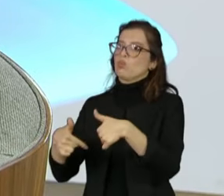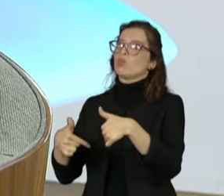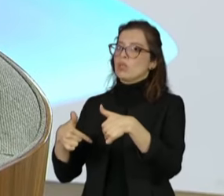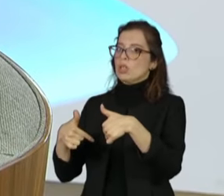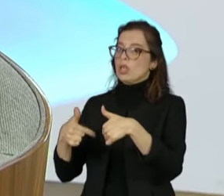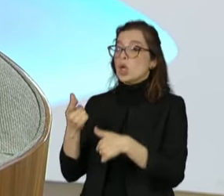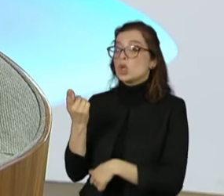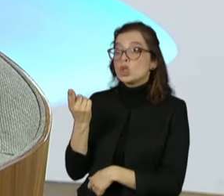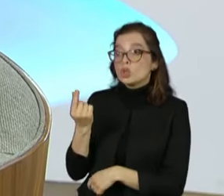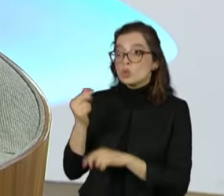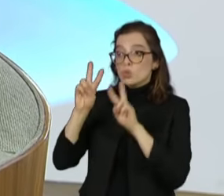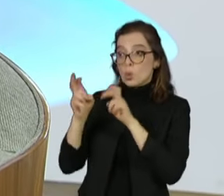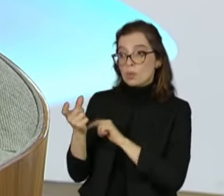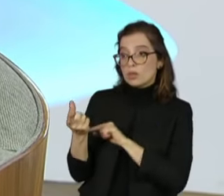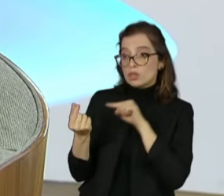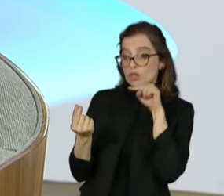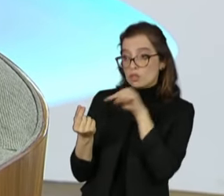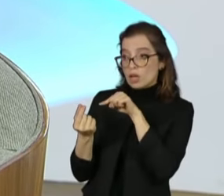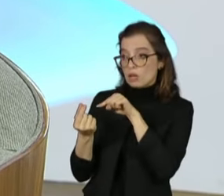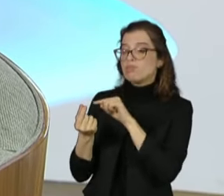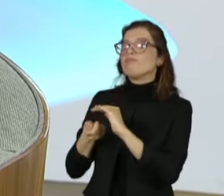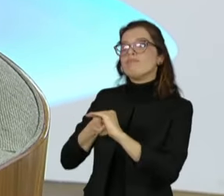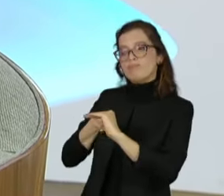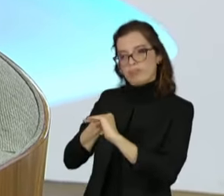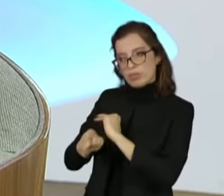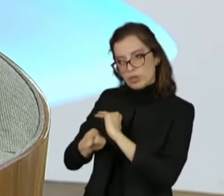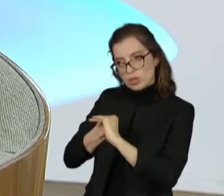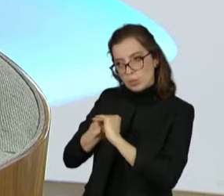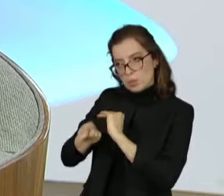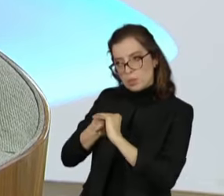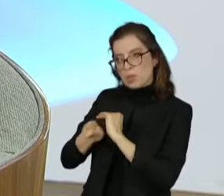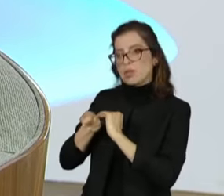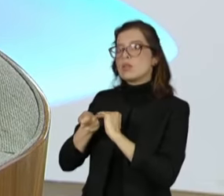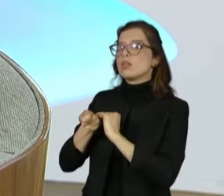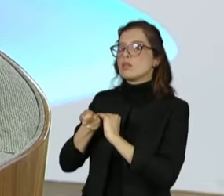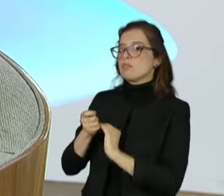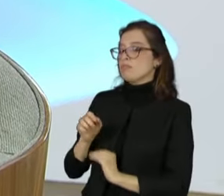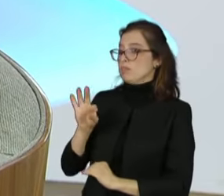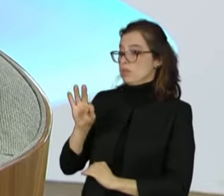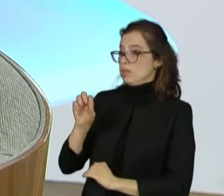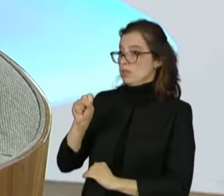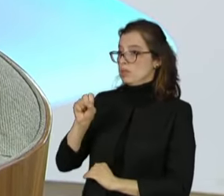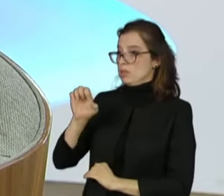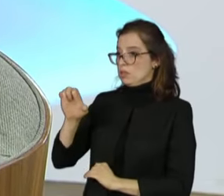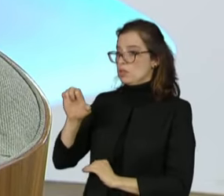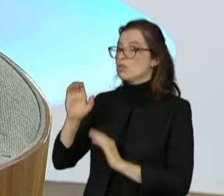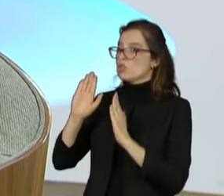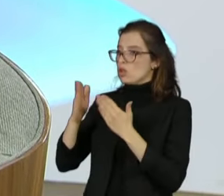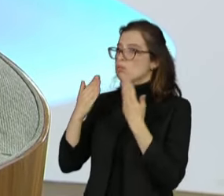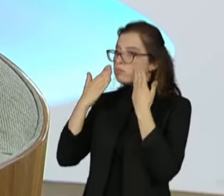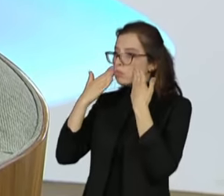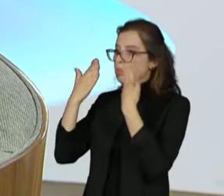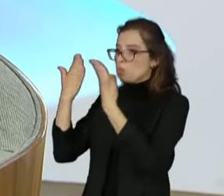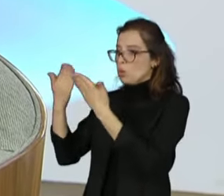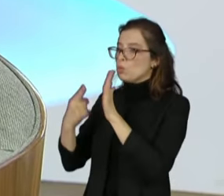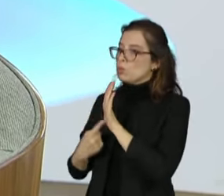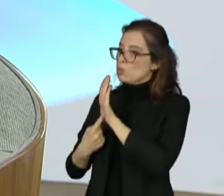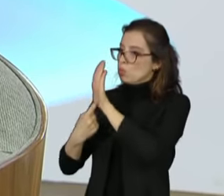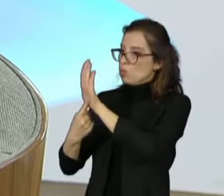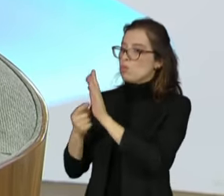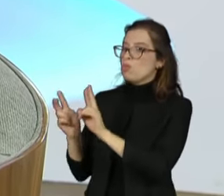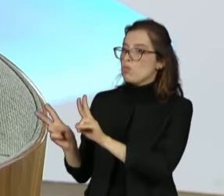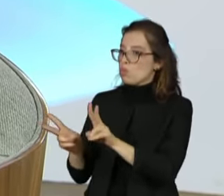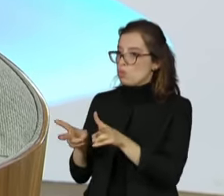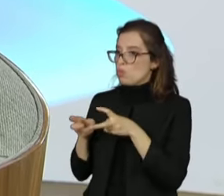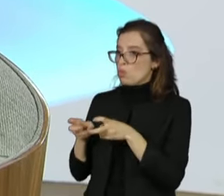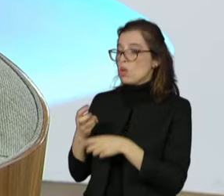no TSE e o MDB aportou 30 milhões de reais como teto, não significa que nós precisamos gastar tudo isso, porque democracia tem que se fazer